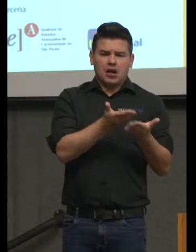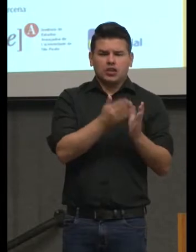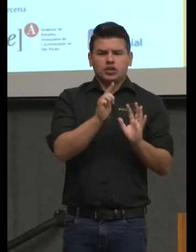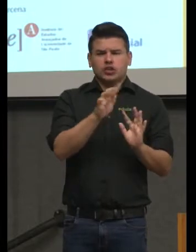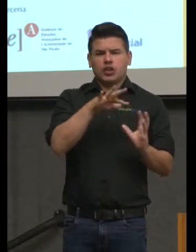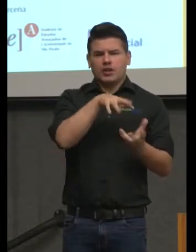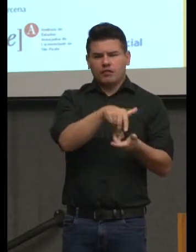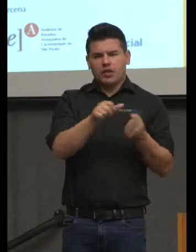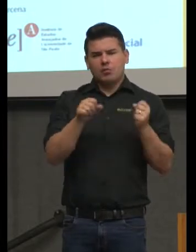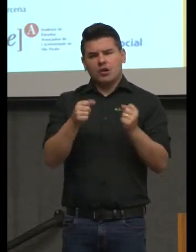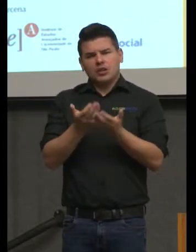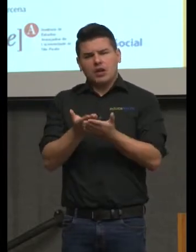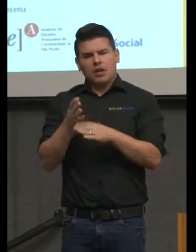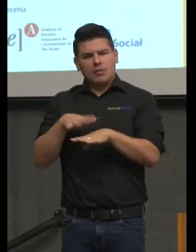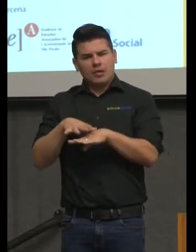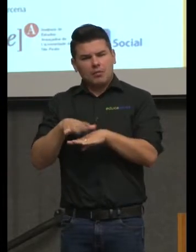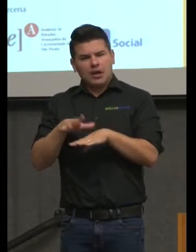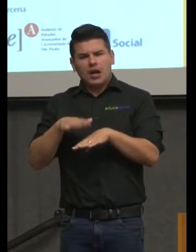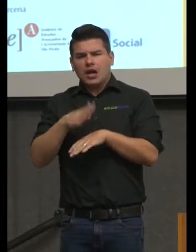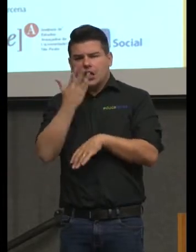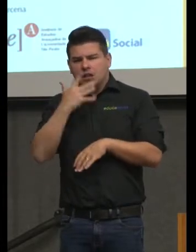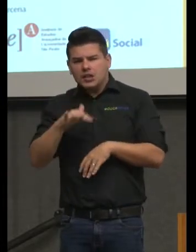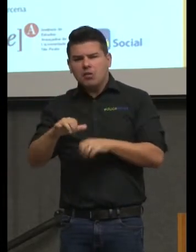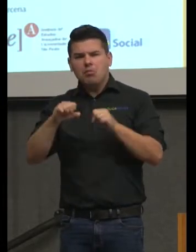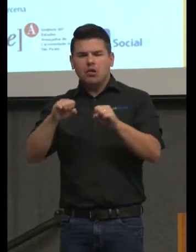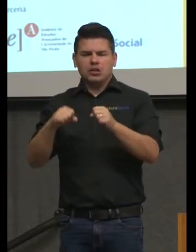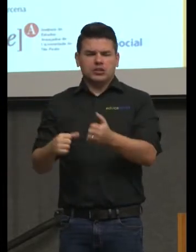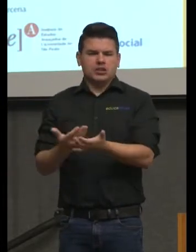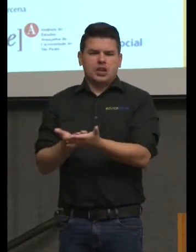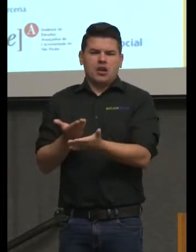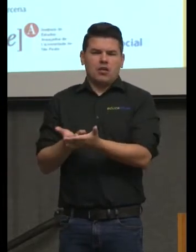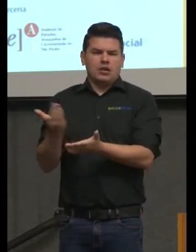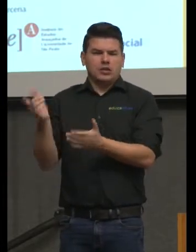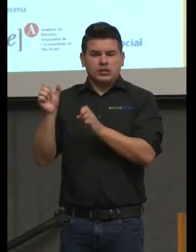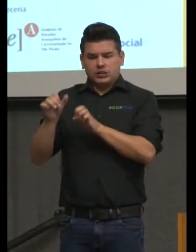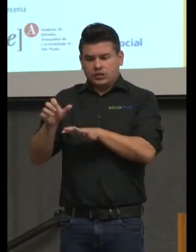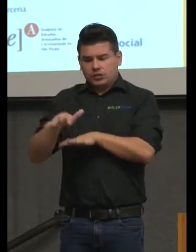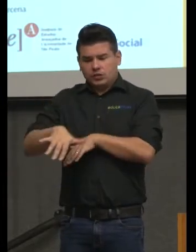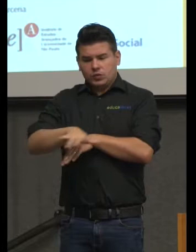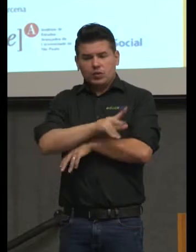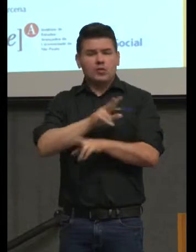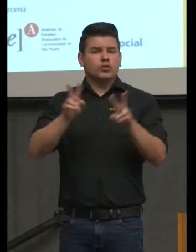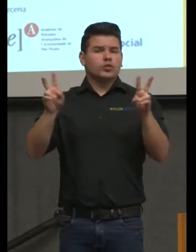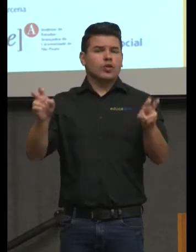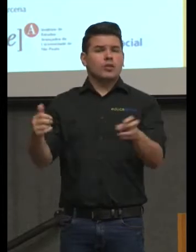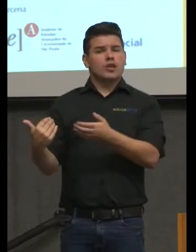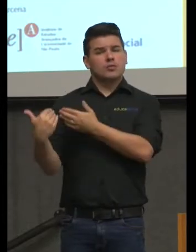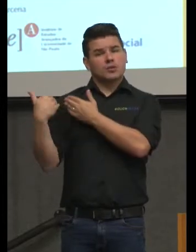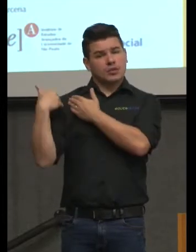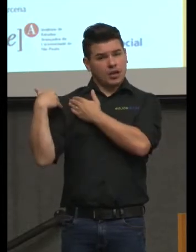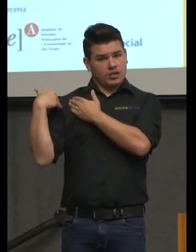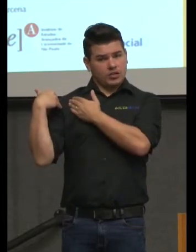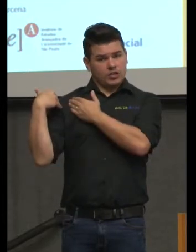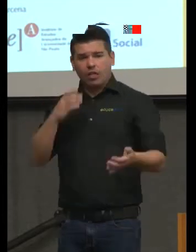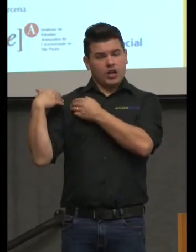matemática, seja de o ensino da responsabilidade ou da autonomia.